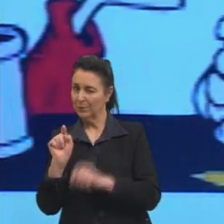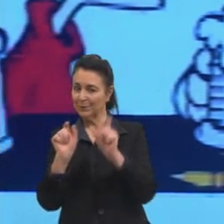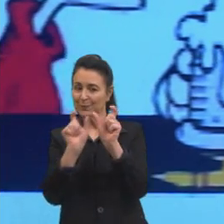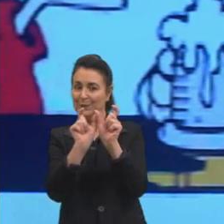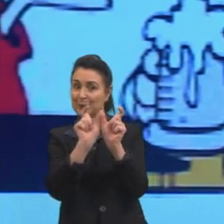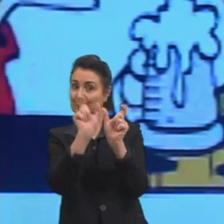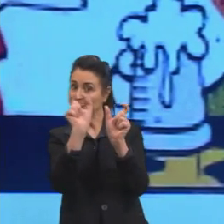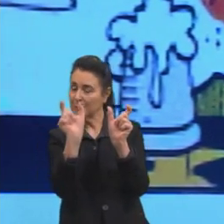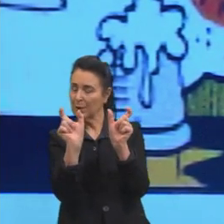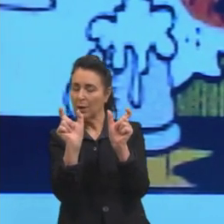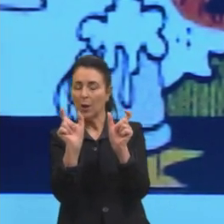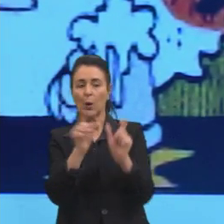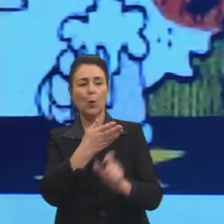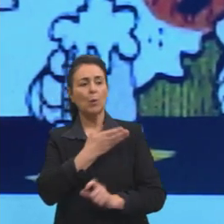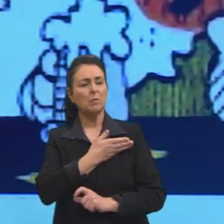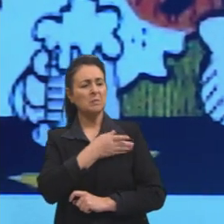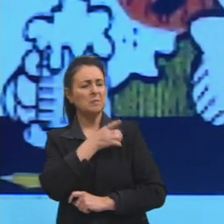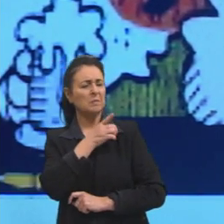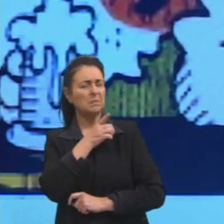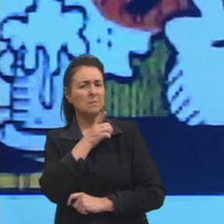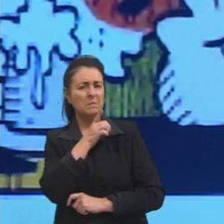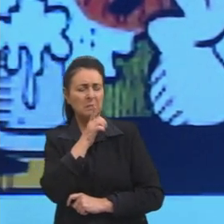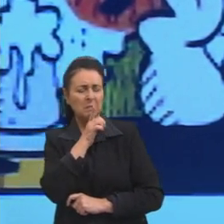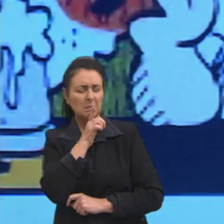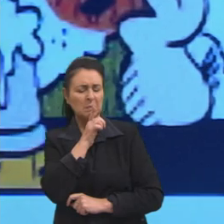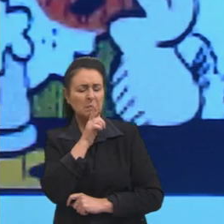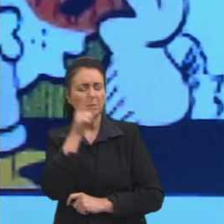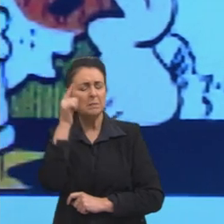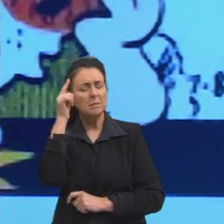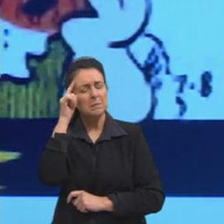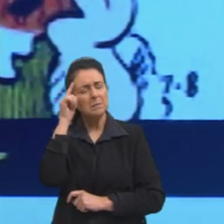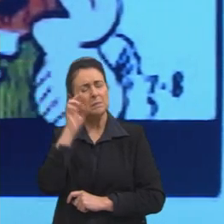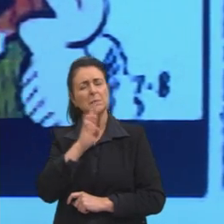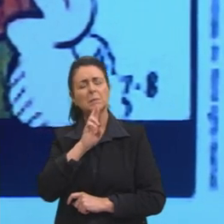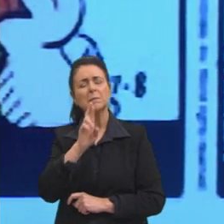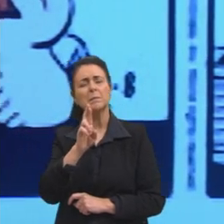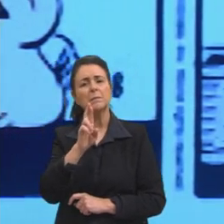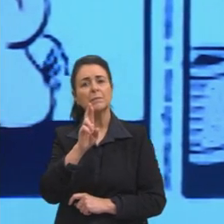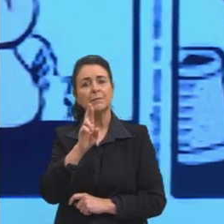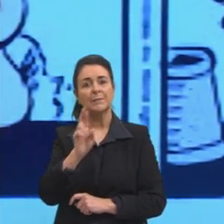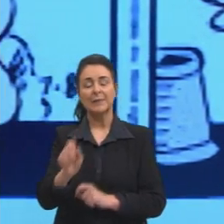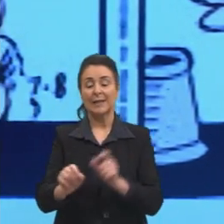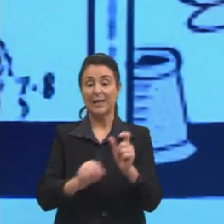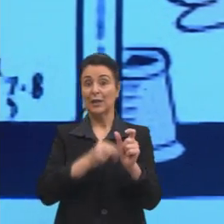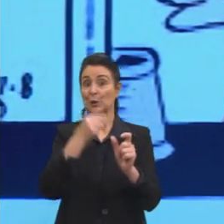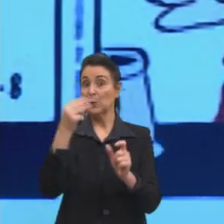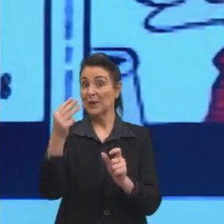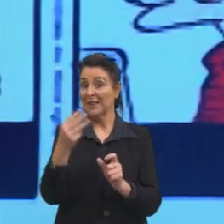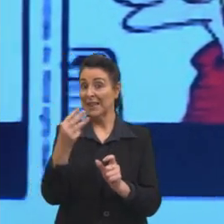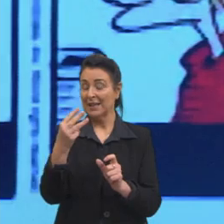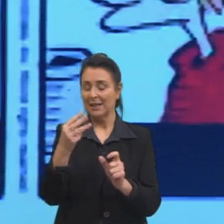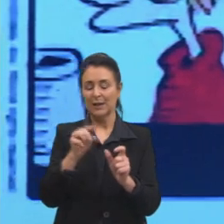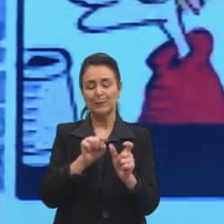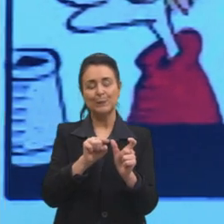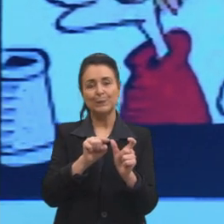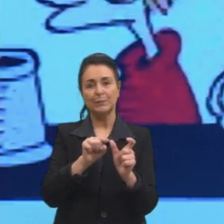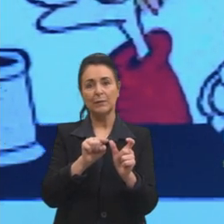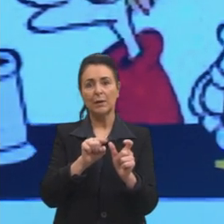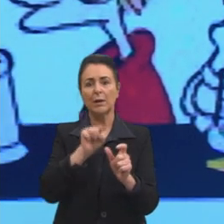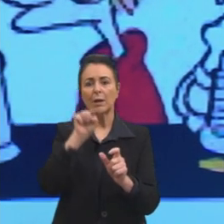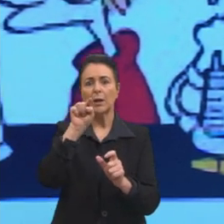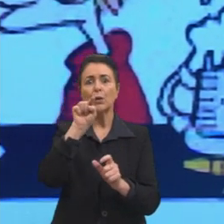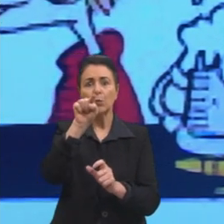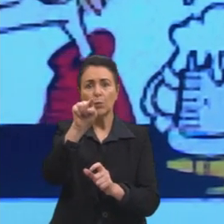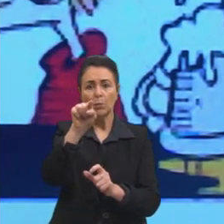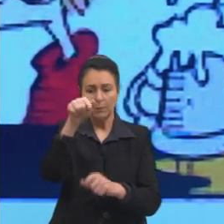fica quieto pensando sobre uma resposta e no terceiro ele diz você está